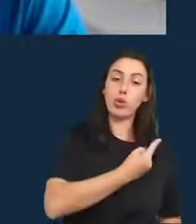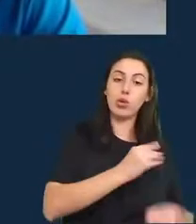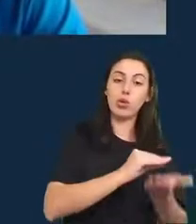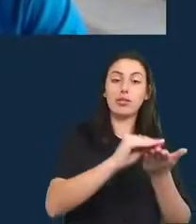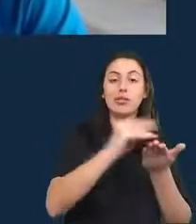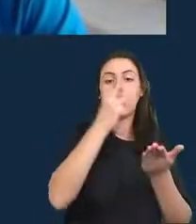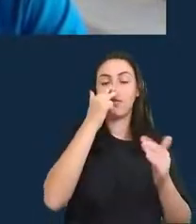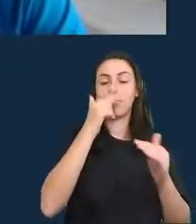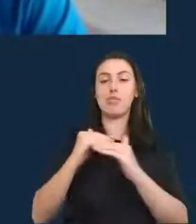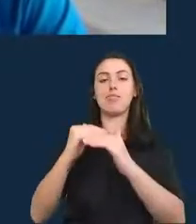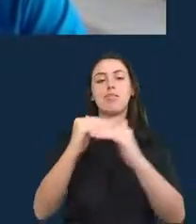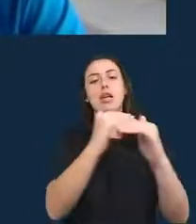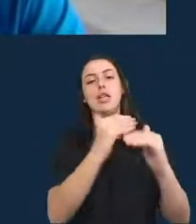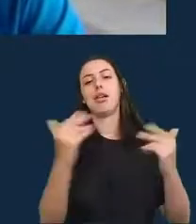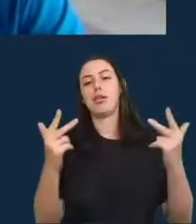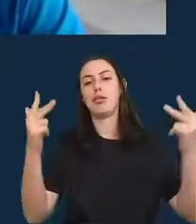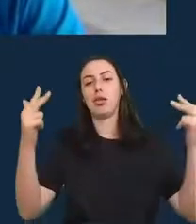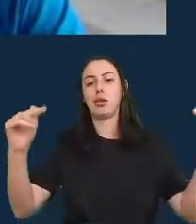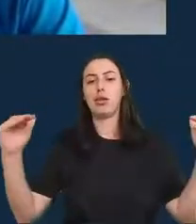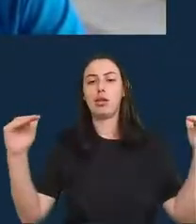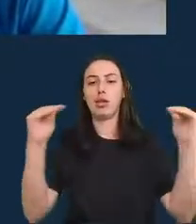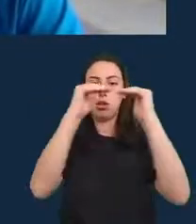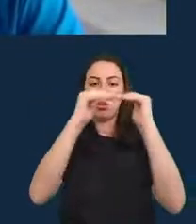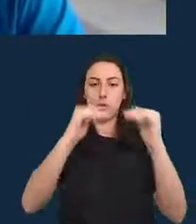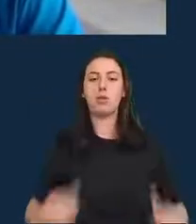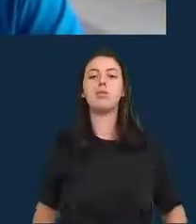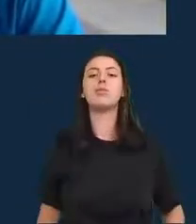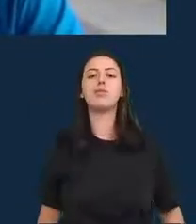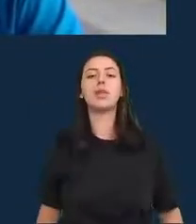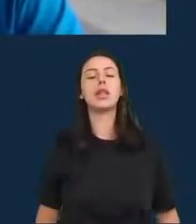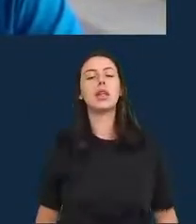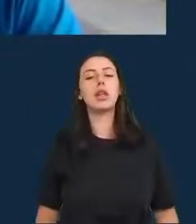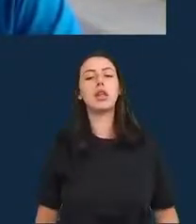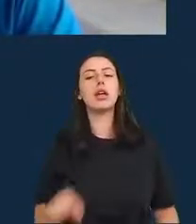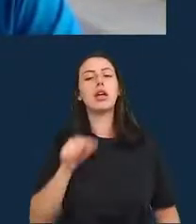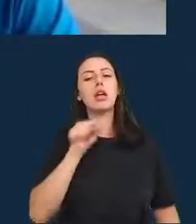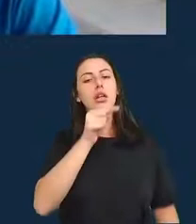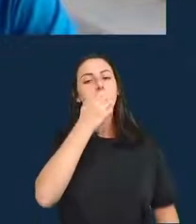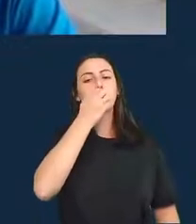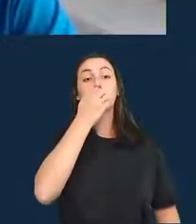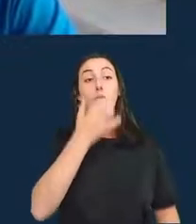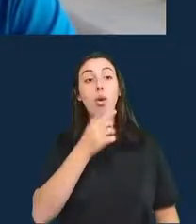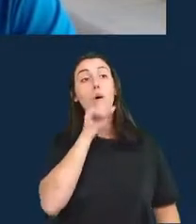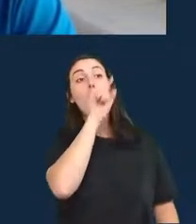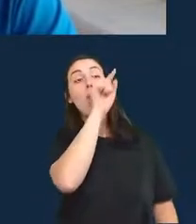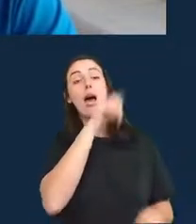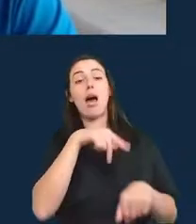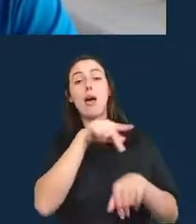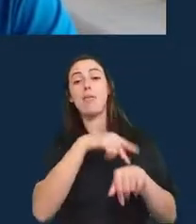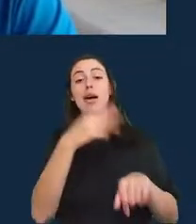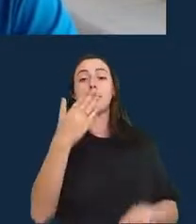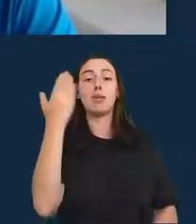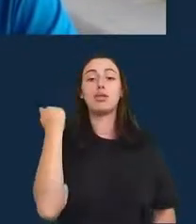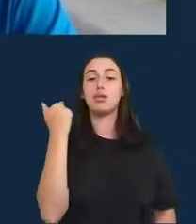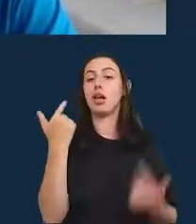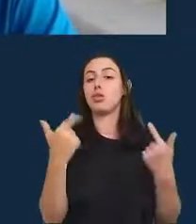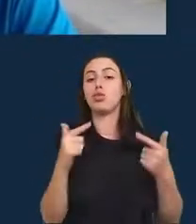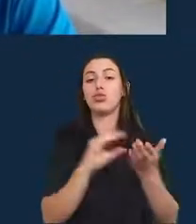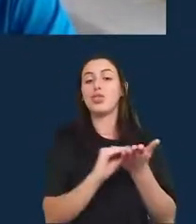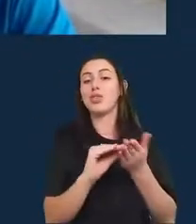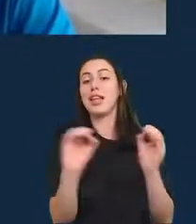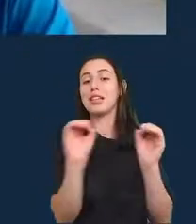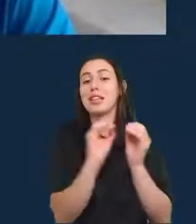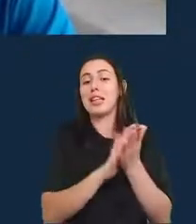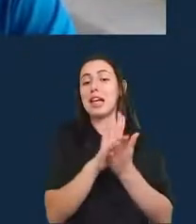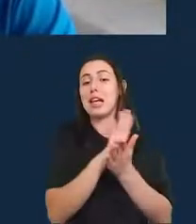na minha opinião isso tem ido muito bem para países que não tinham qualquer dado no começo, onde